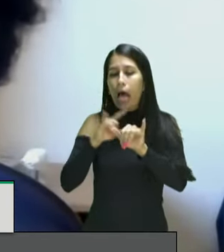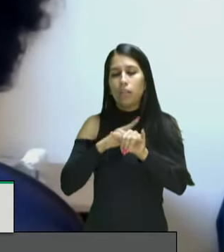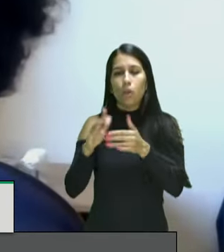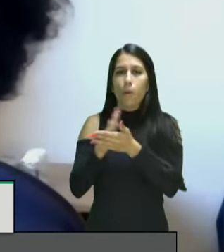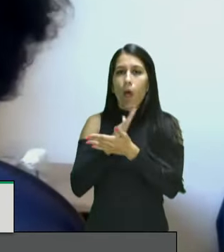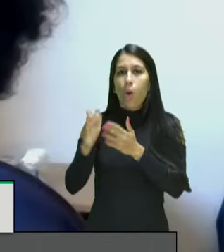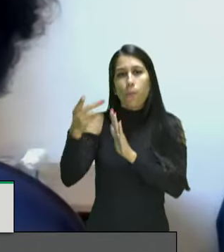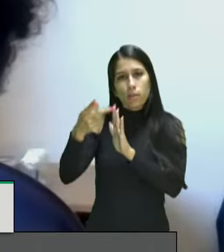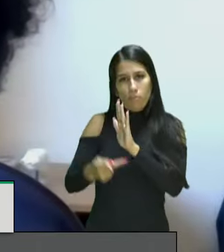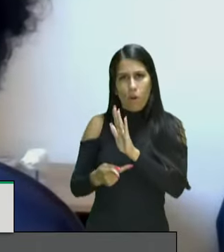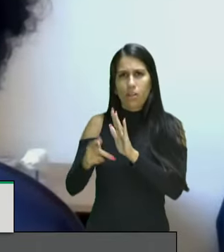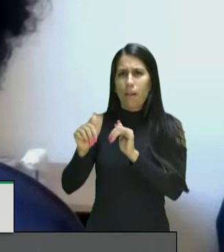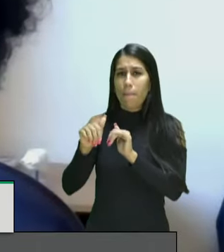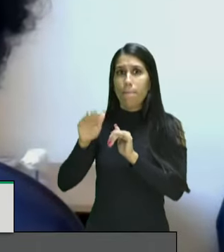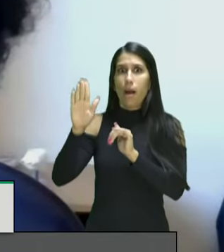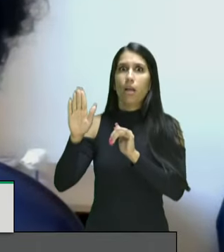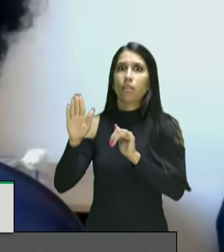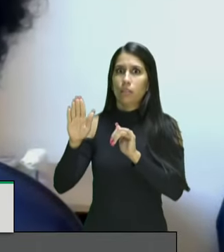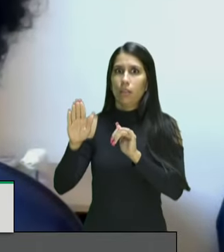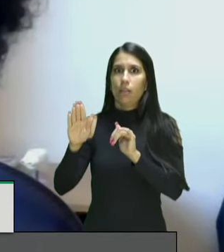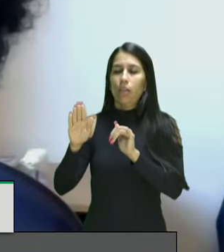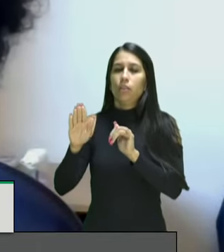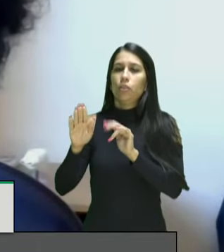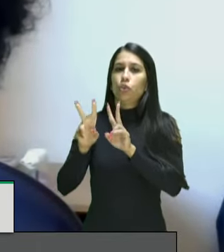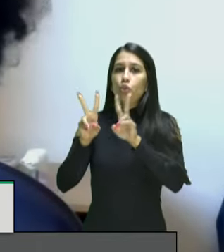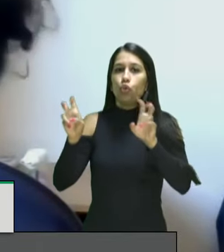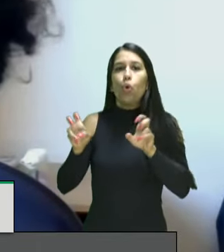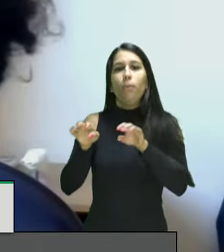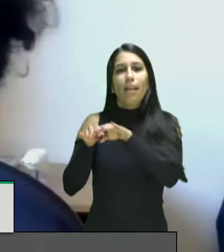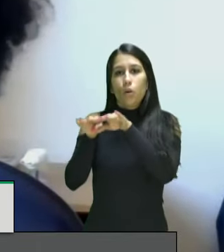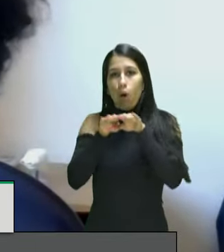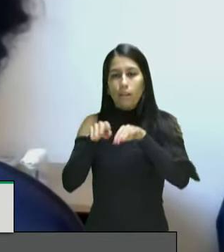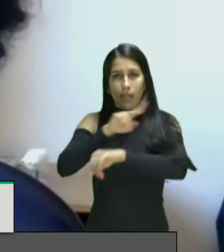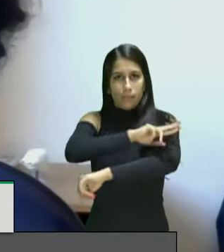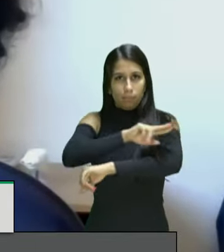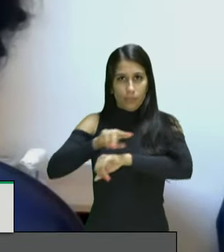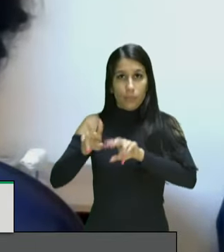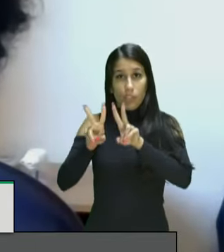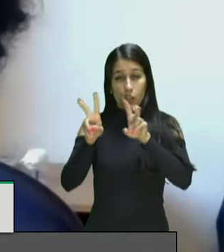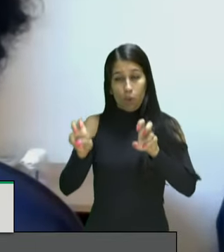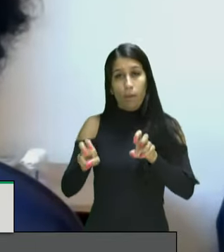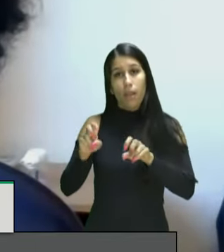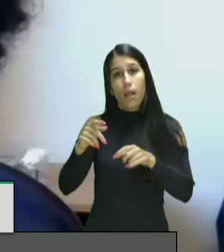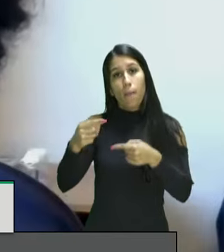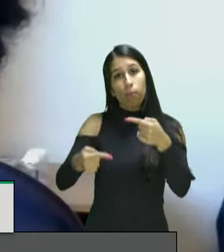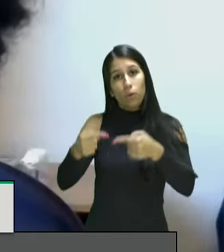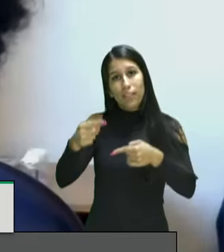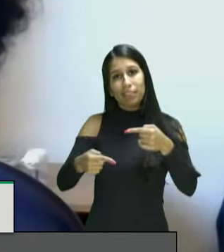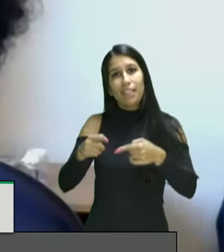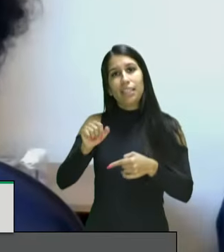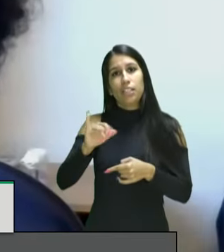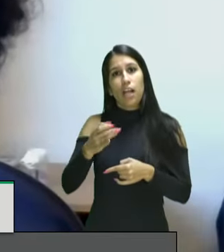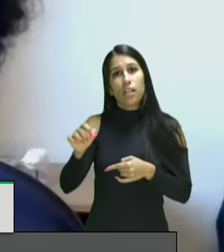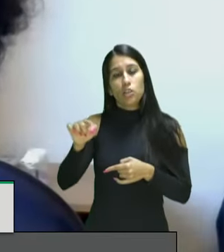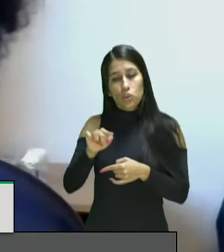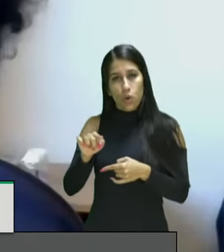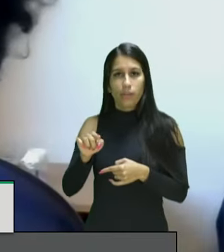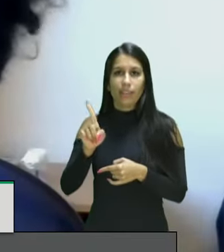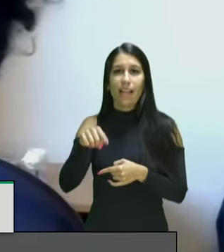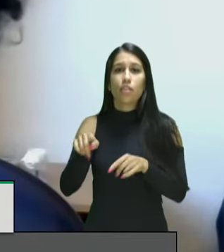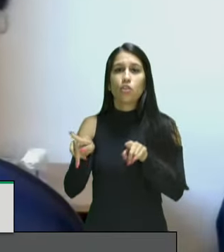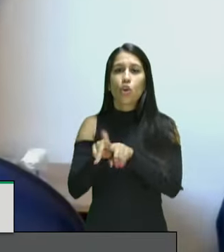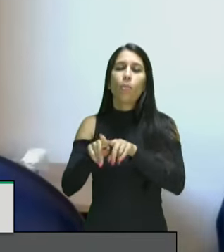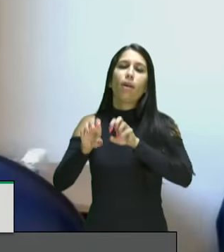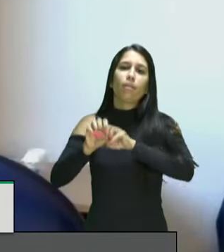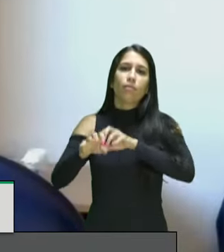mais ousadas em termos de igualdade racial que é a política de ações afirmativas no ensino superior brasileiro a política de